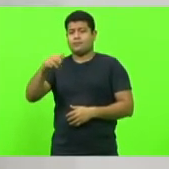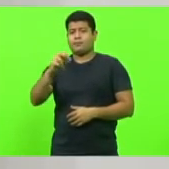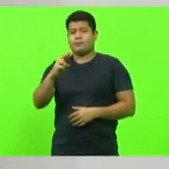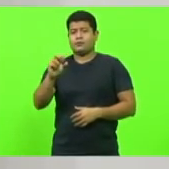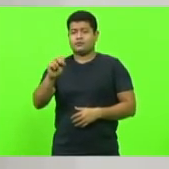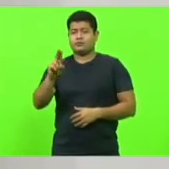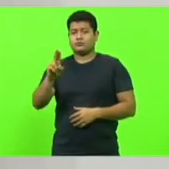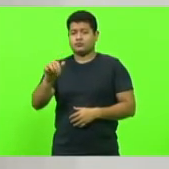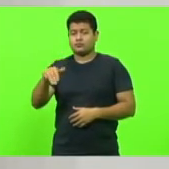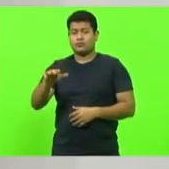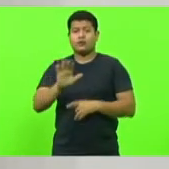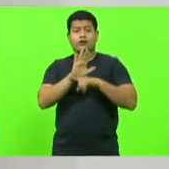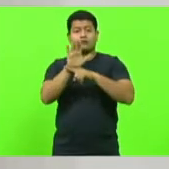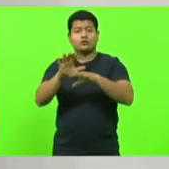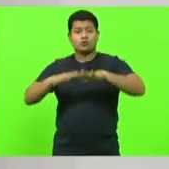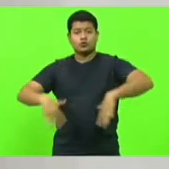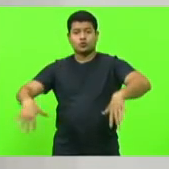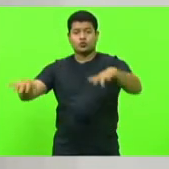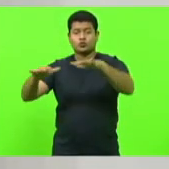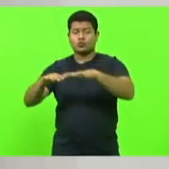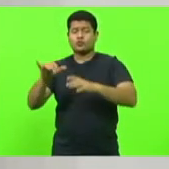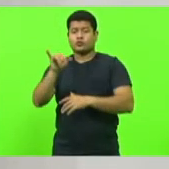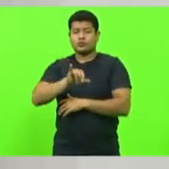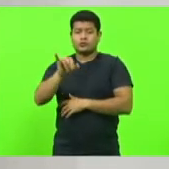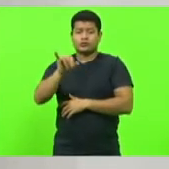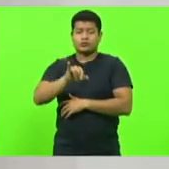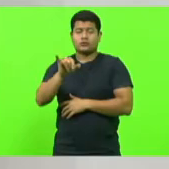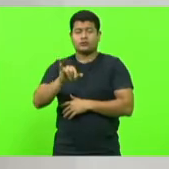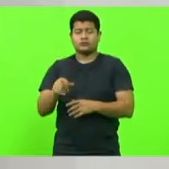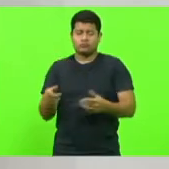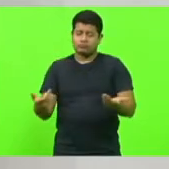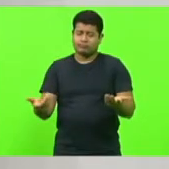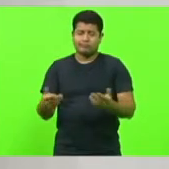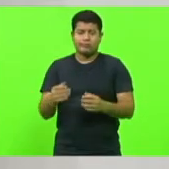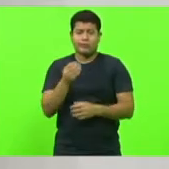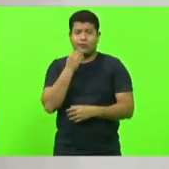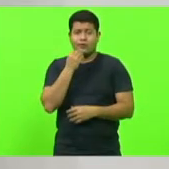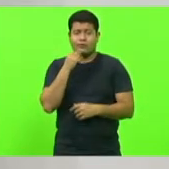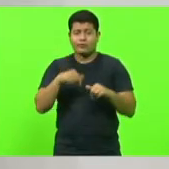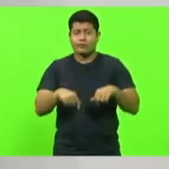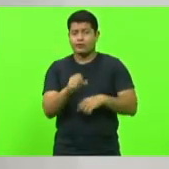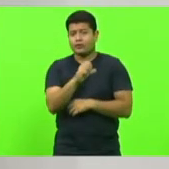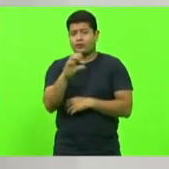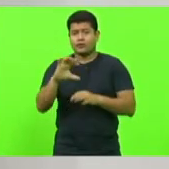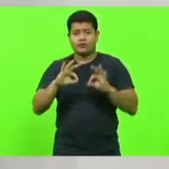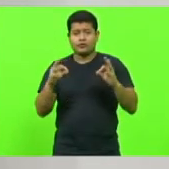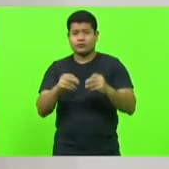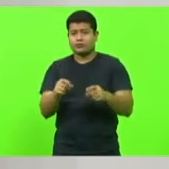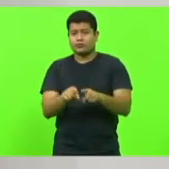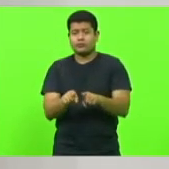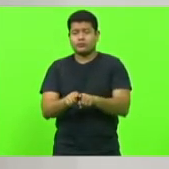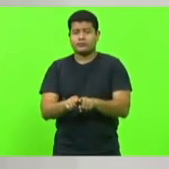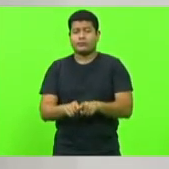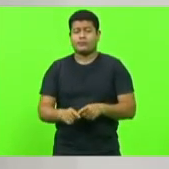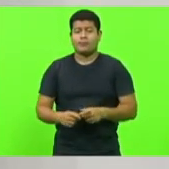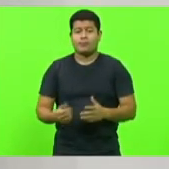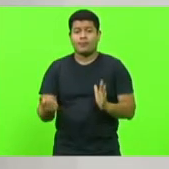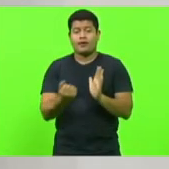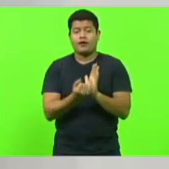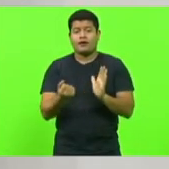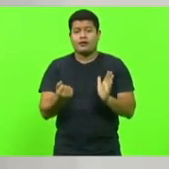e todo o Alto Vale e Santa Catarina com uma obra tão importante. Então, registrar